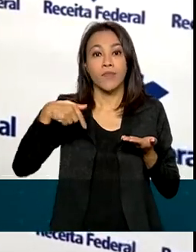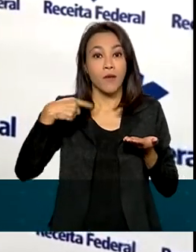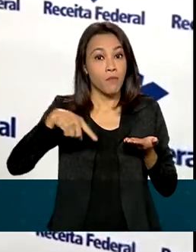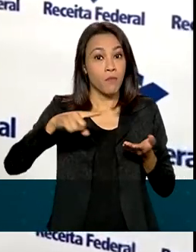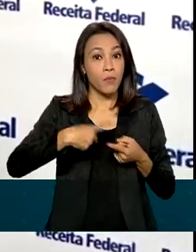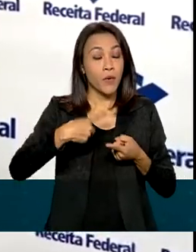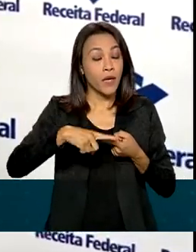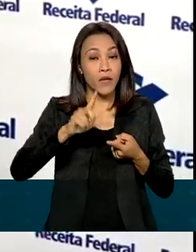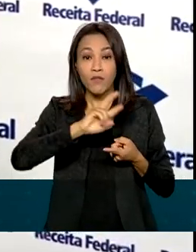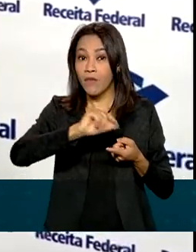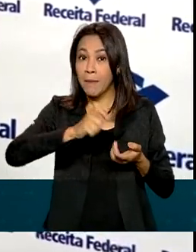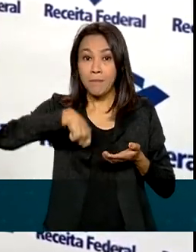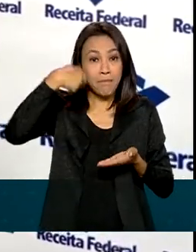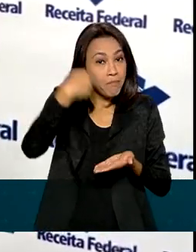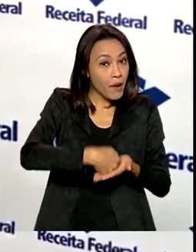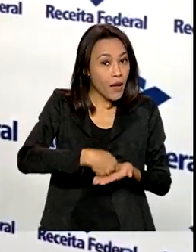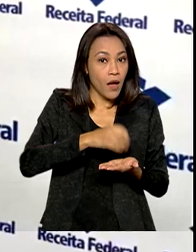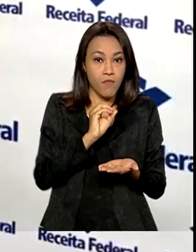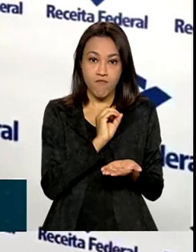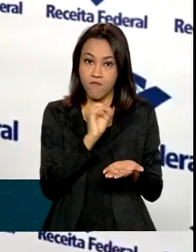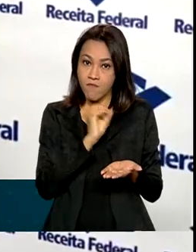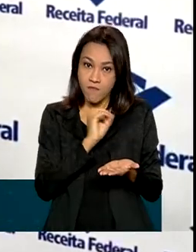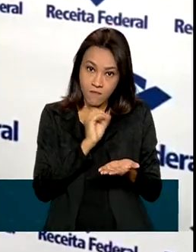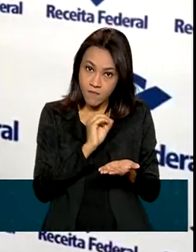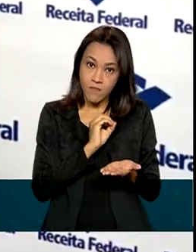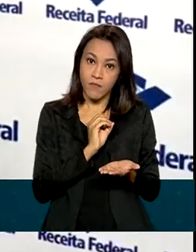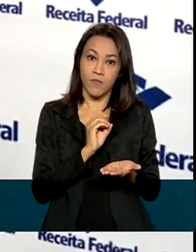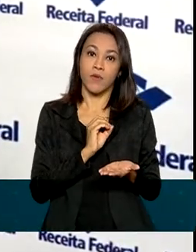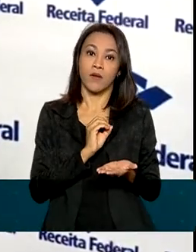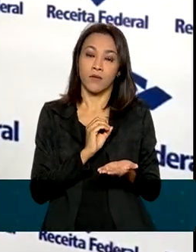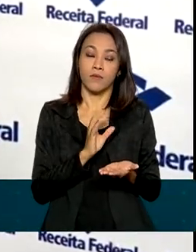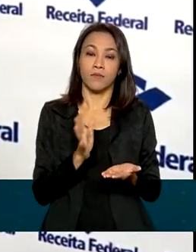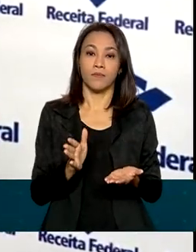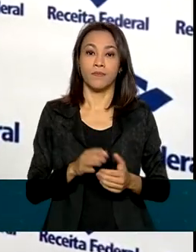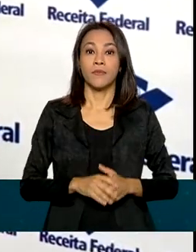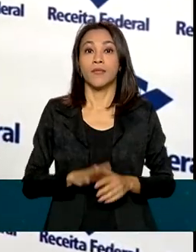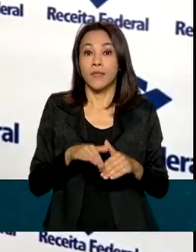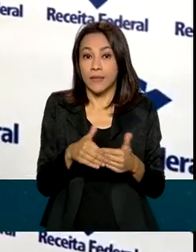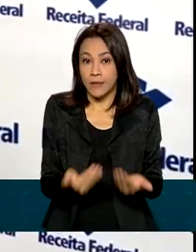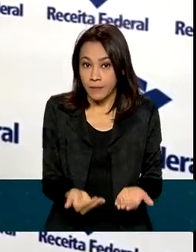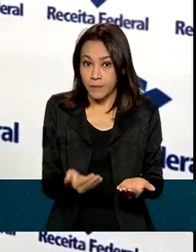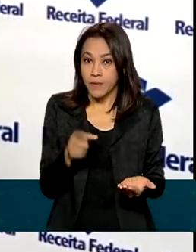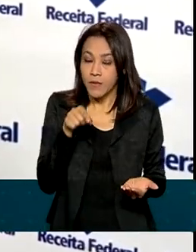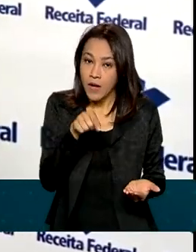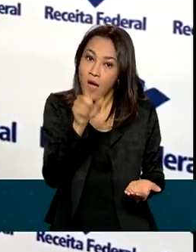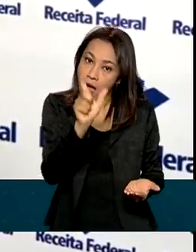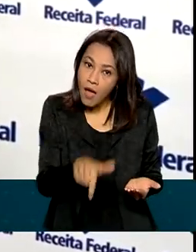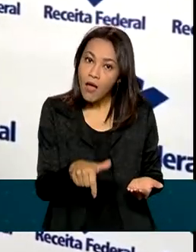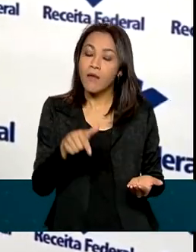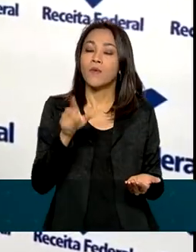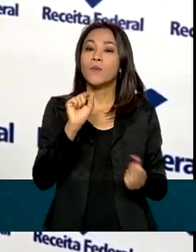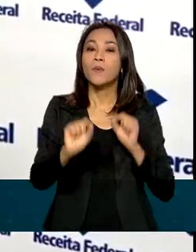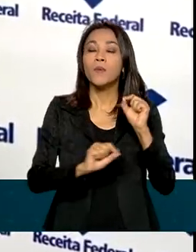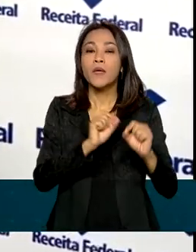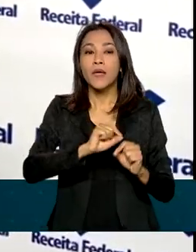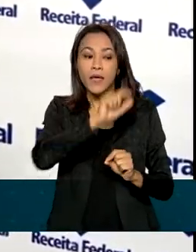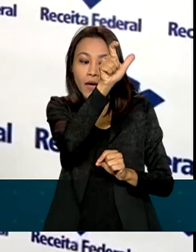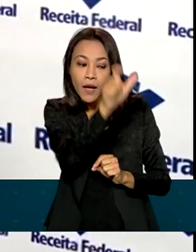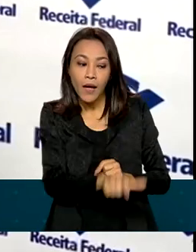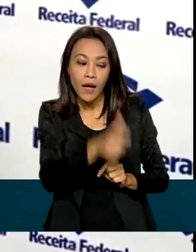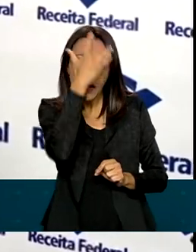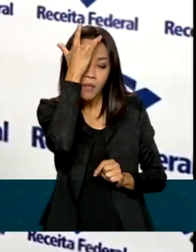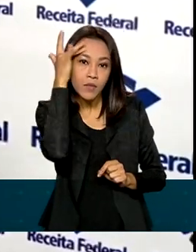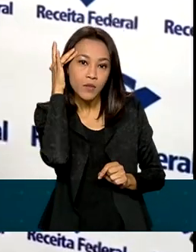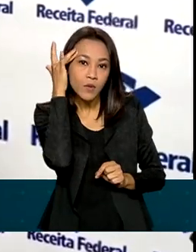pagar nada a mais do que ele já teria que pagar. Então é uma forma que o contribuinte tem de